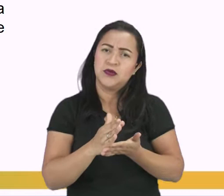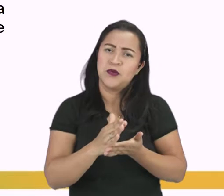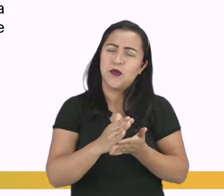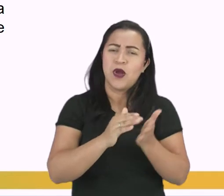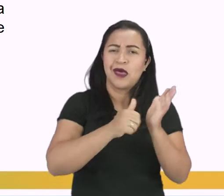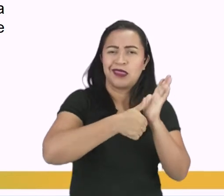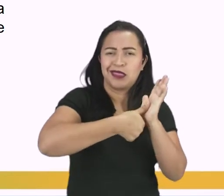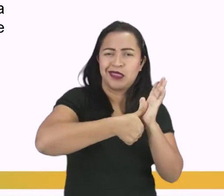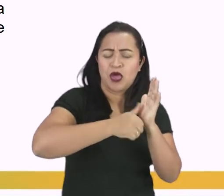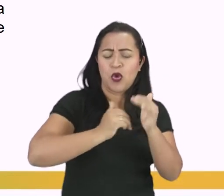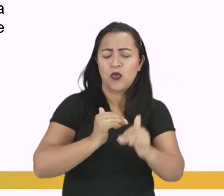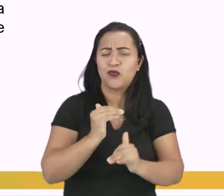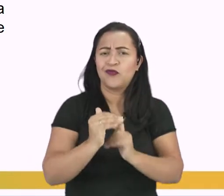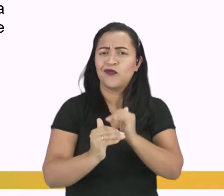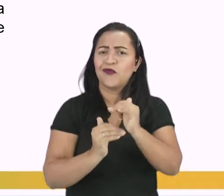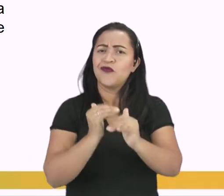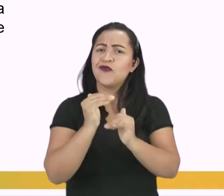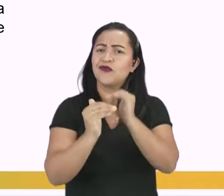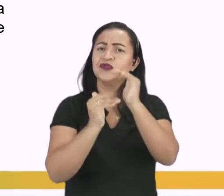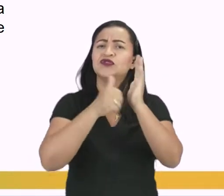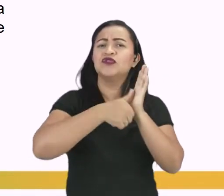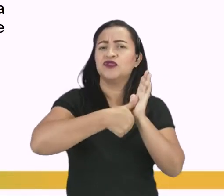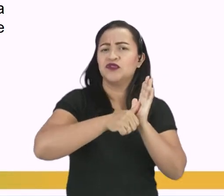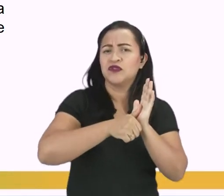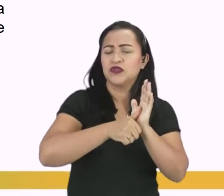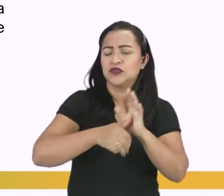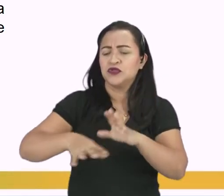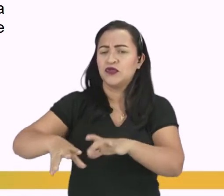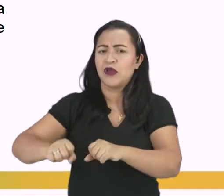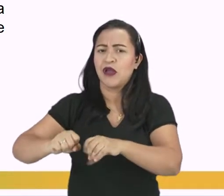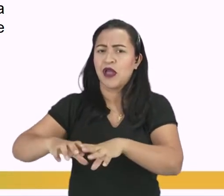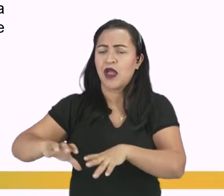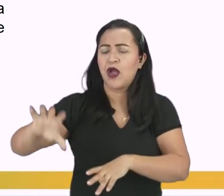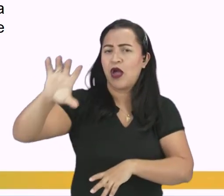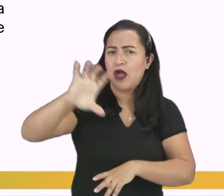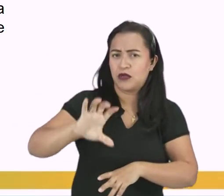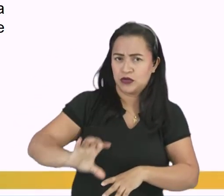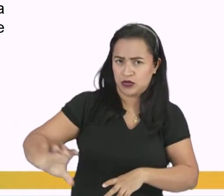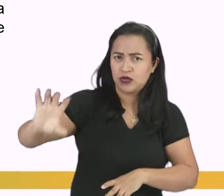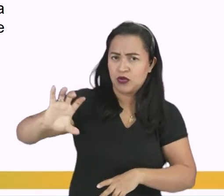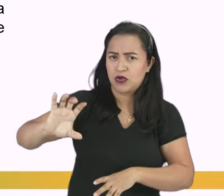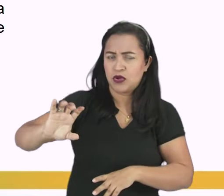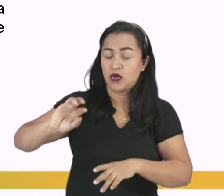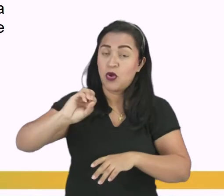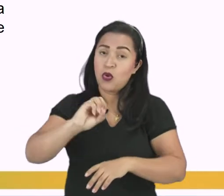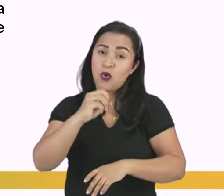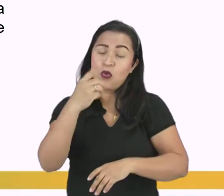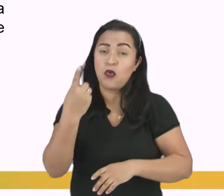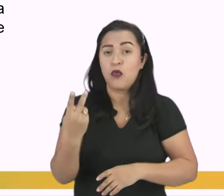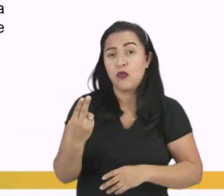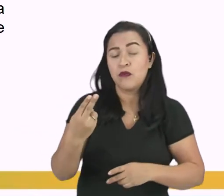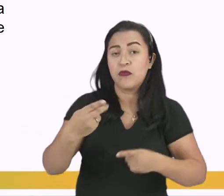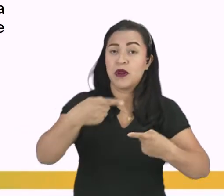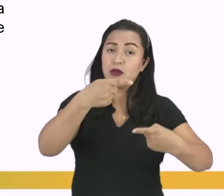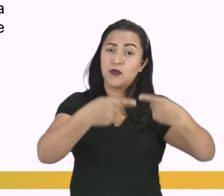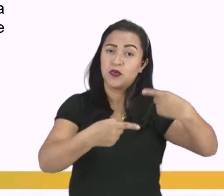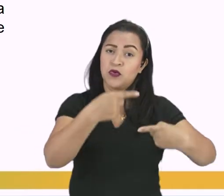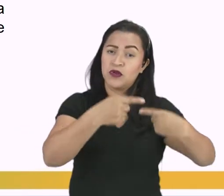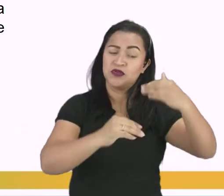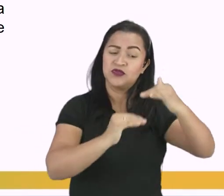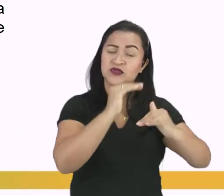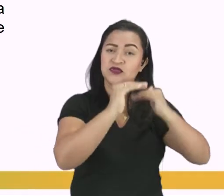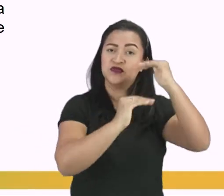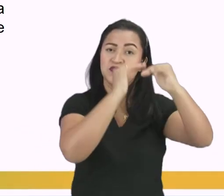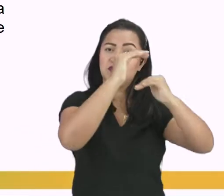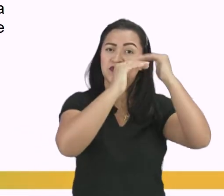formação dos seus territórios, seja pela definição de suas políticas de desenvolvimento e